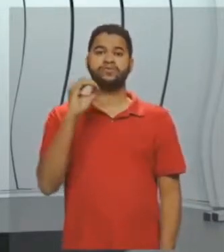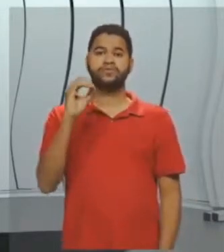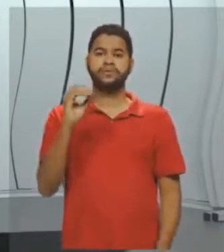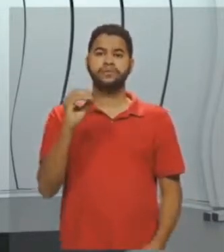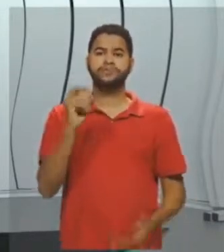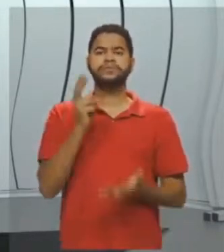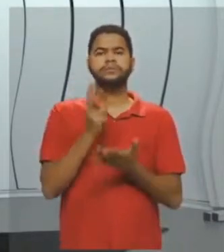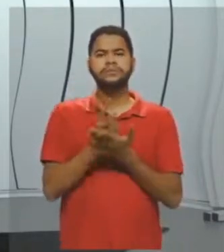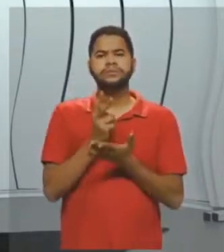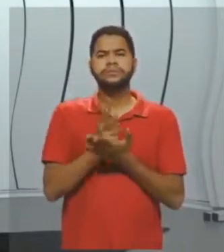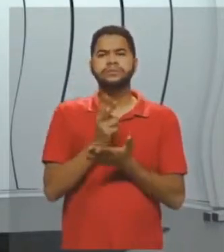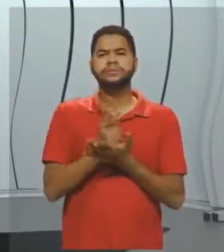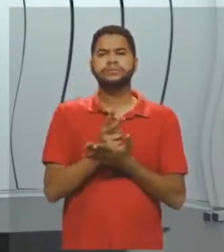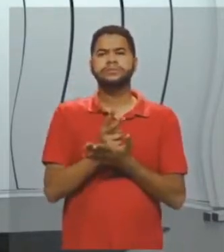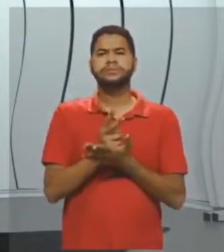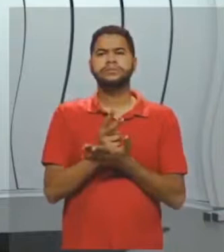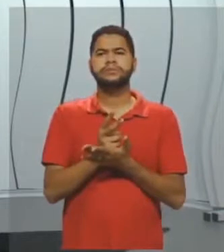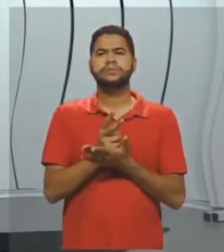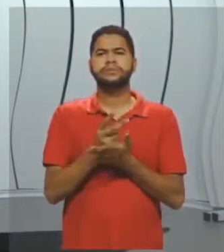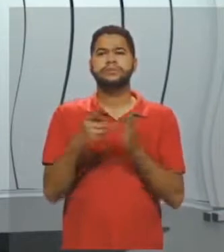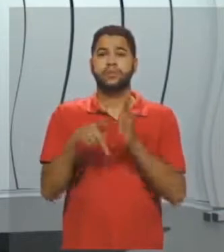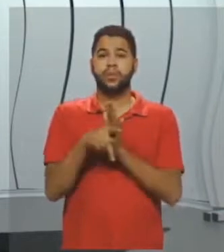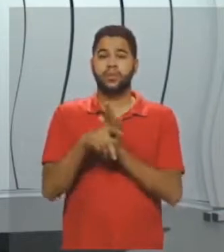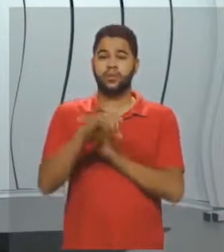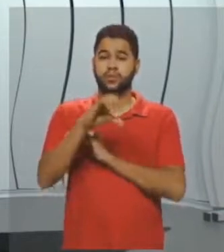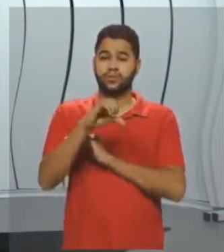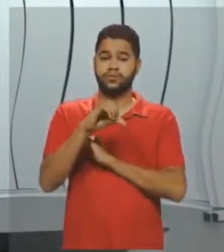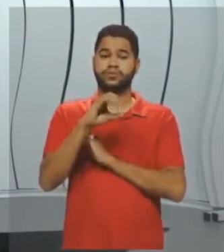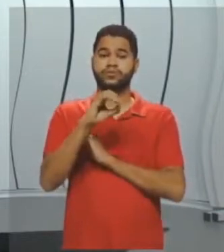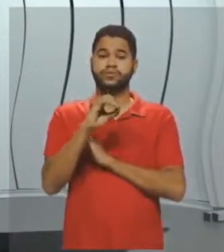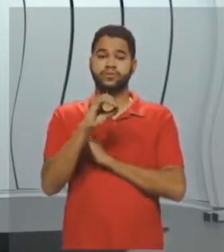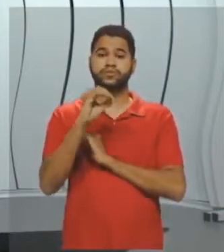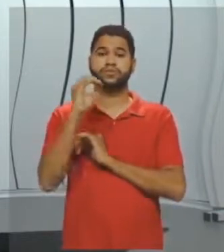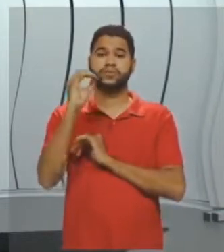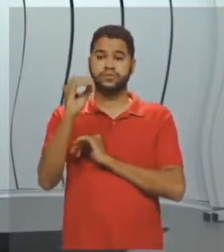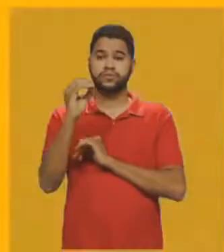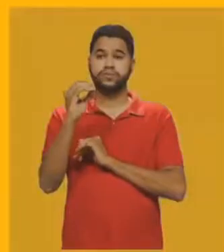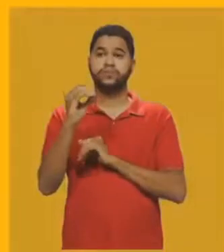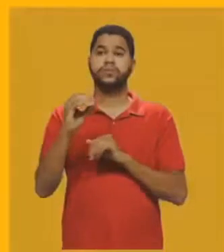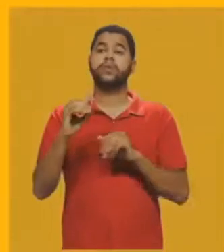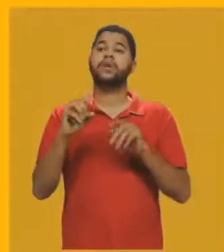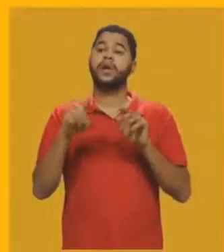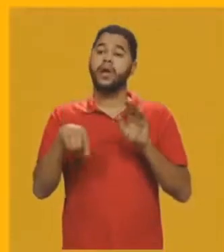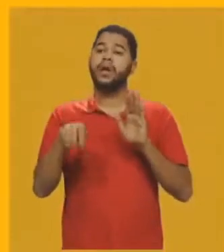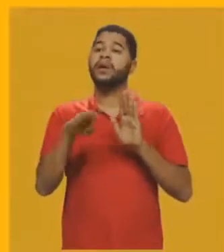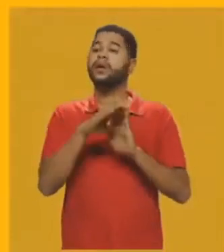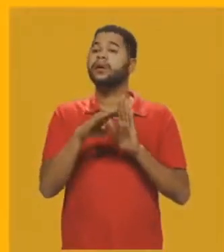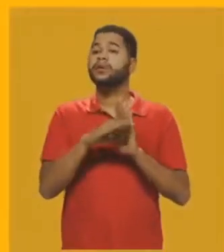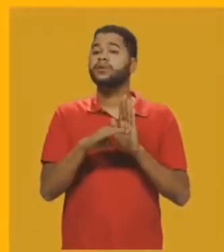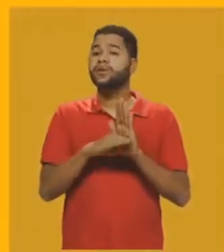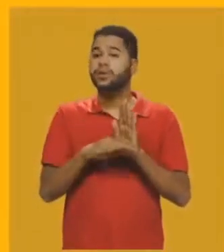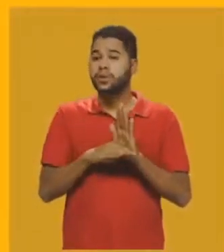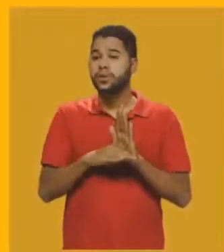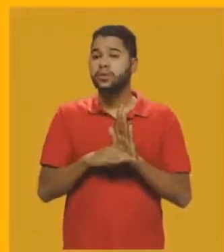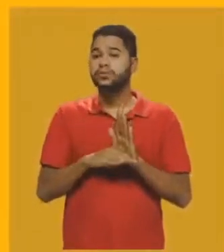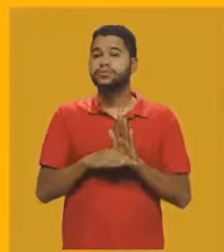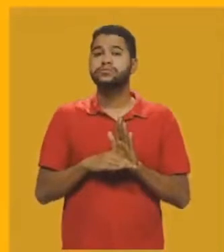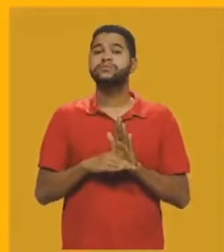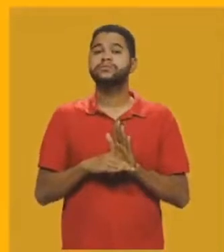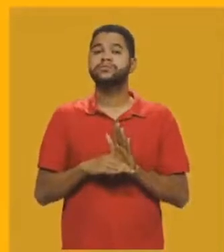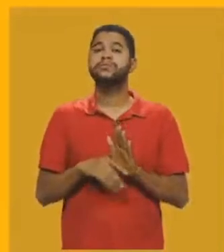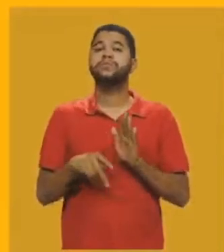toda vez que eu tiver um ângulo interno de 90 graus, o triângulo também é classificado pelo ângulo